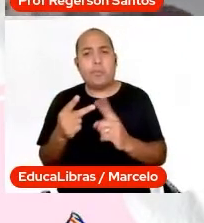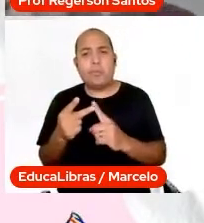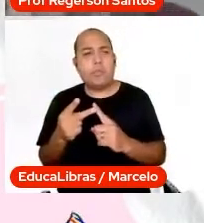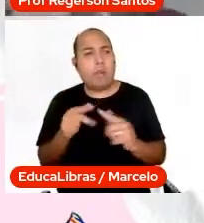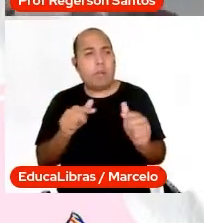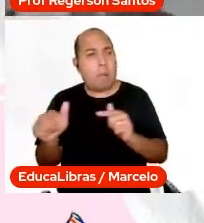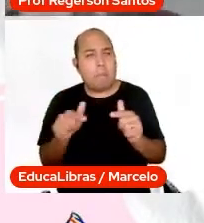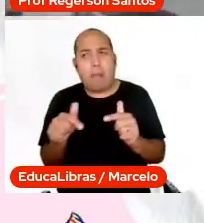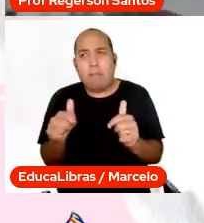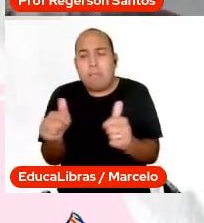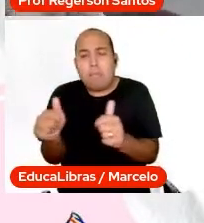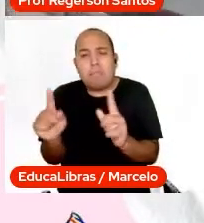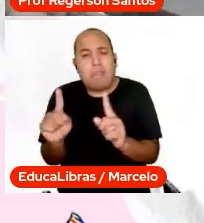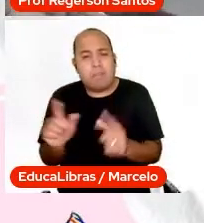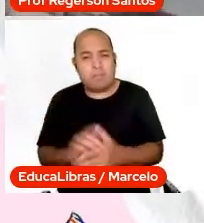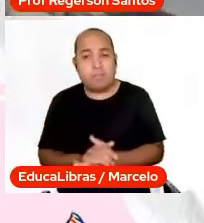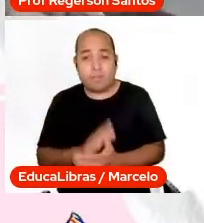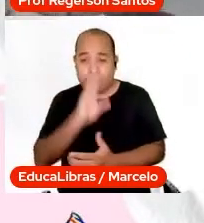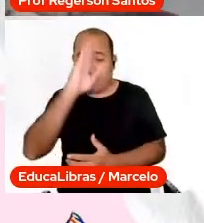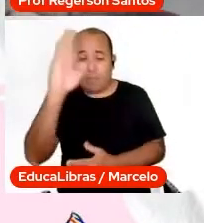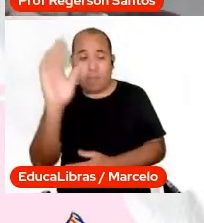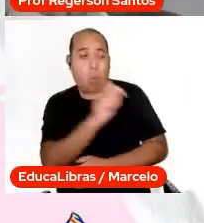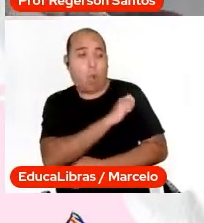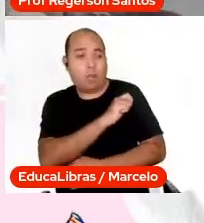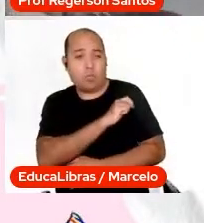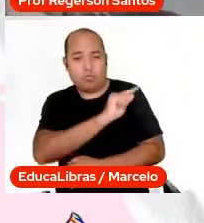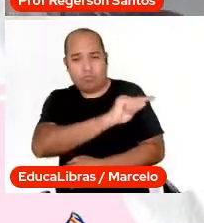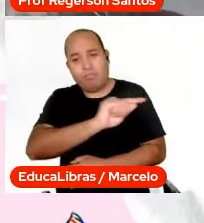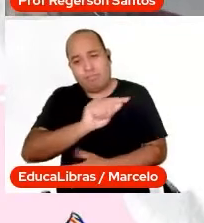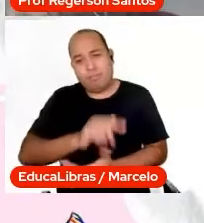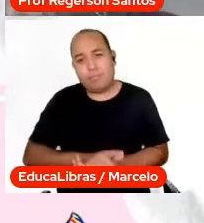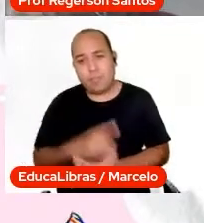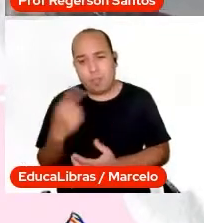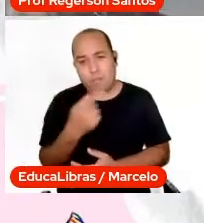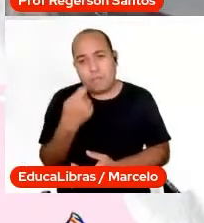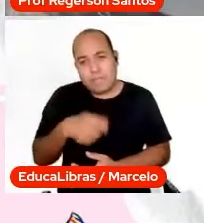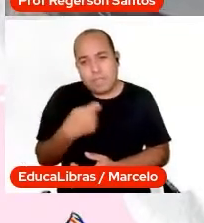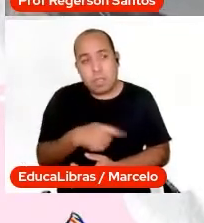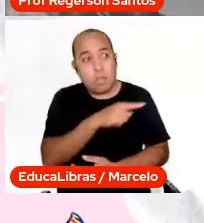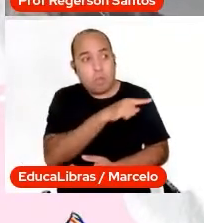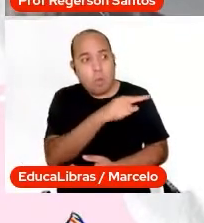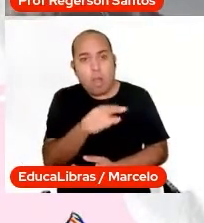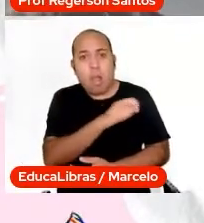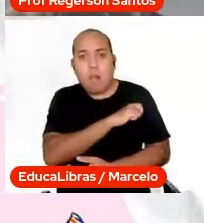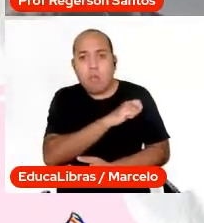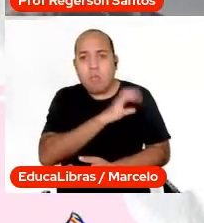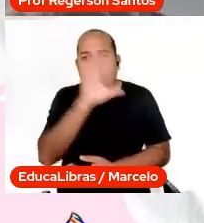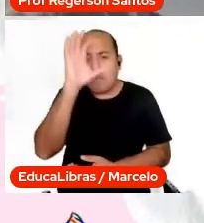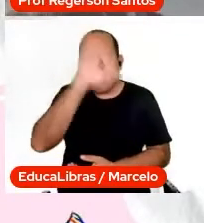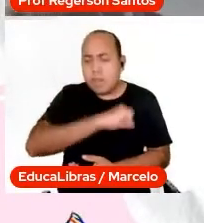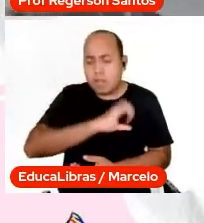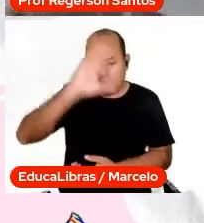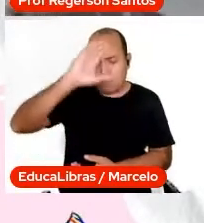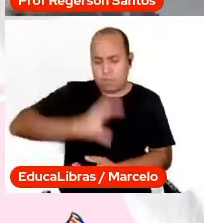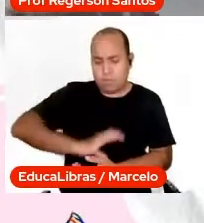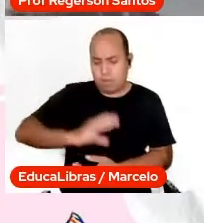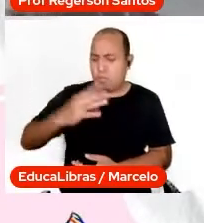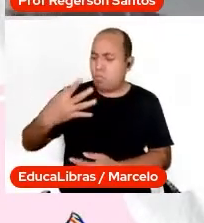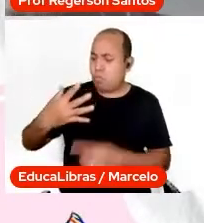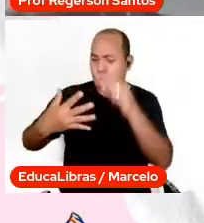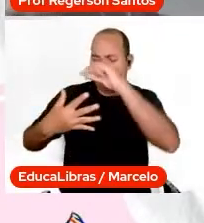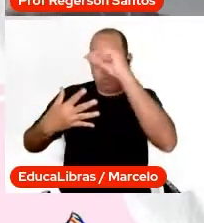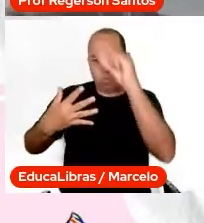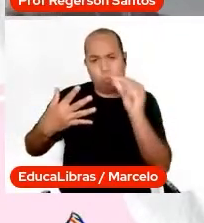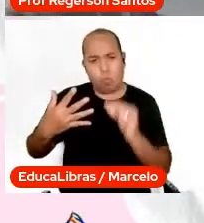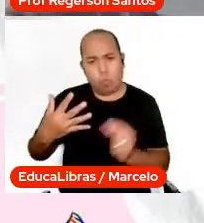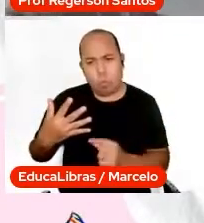fundamentalmente aos nossos estudantes. Então, nós precisamos que eles realmente sejam cidadãos que tenham condições críticas de